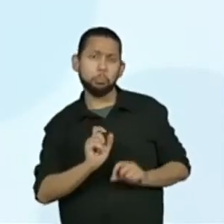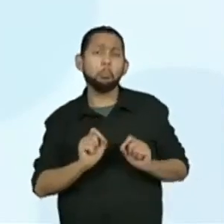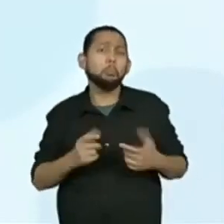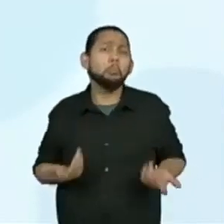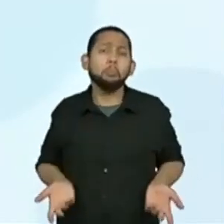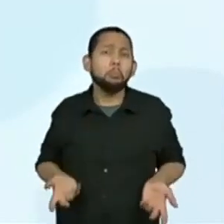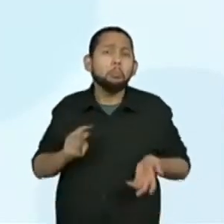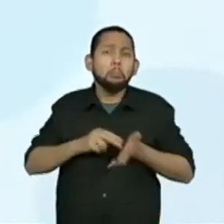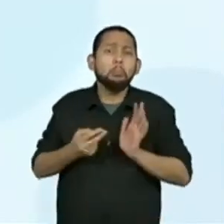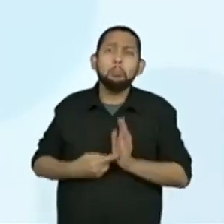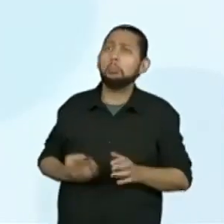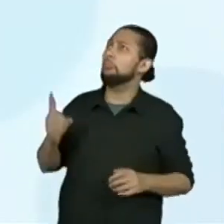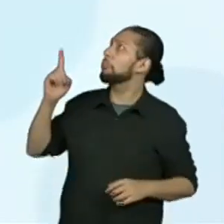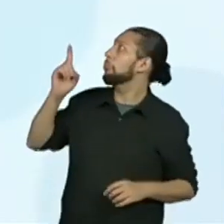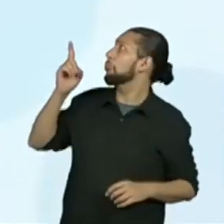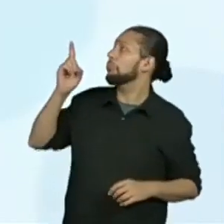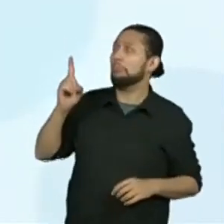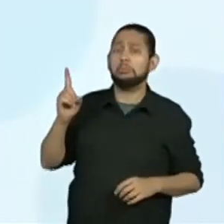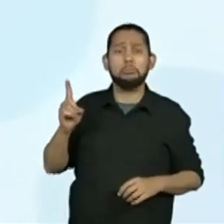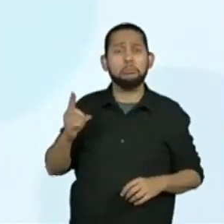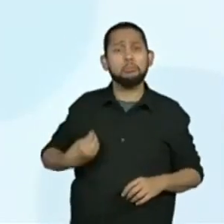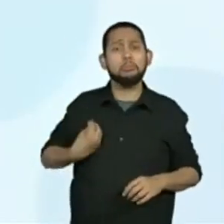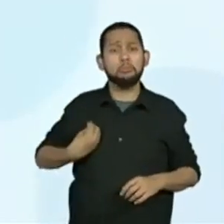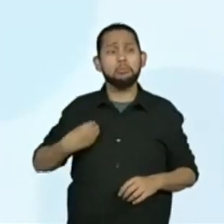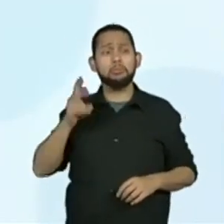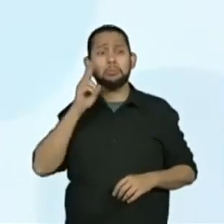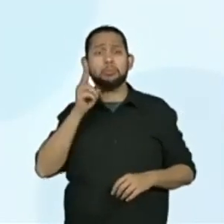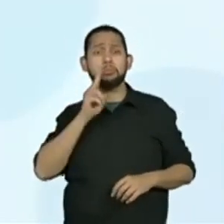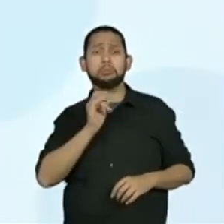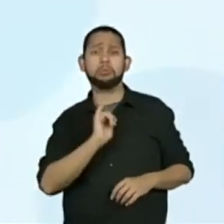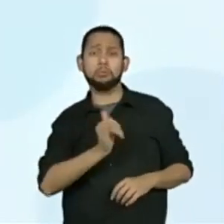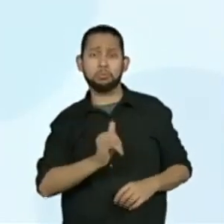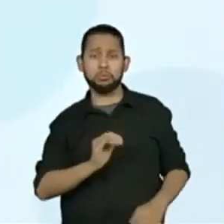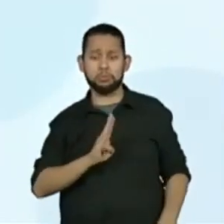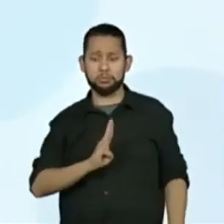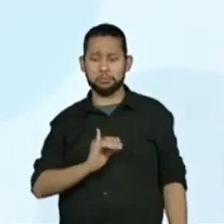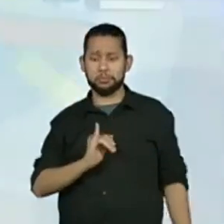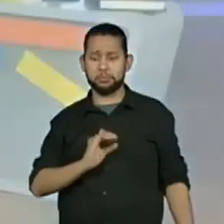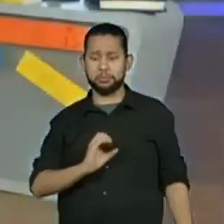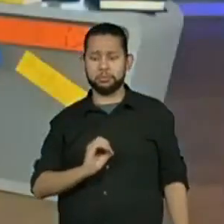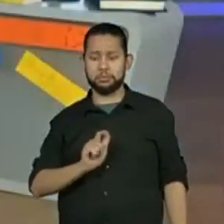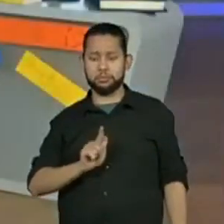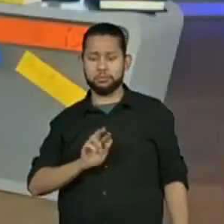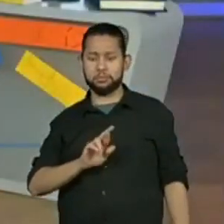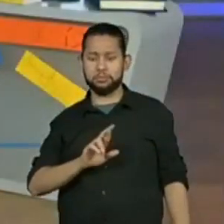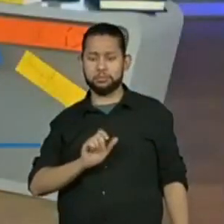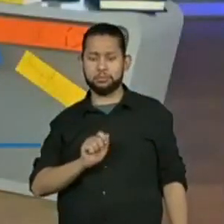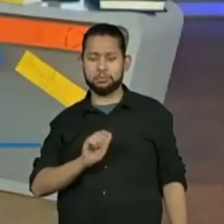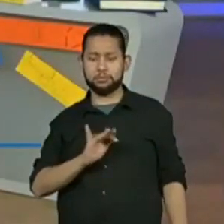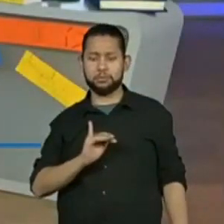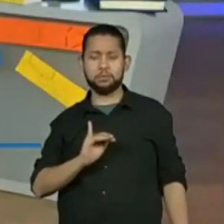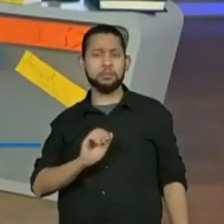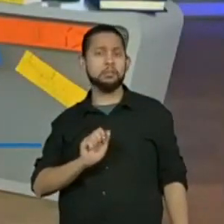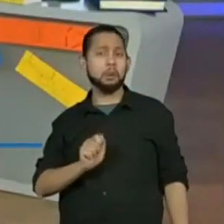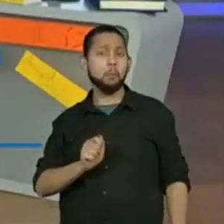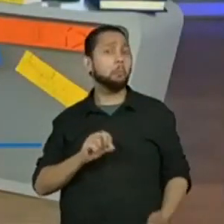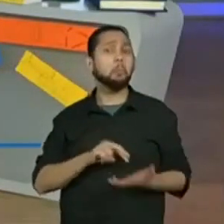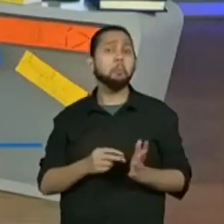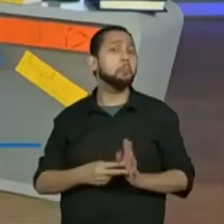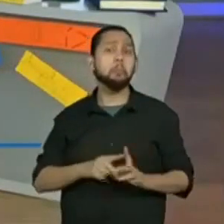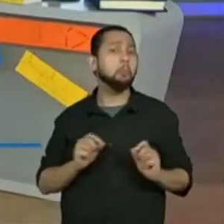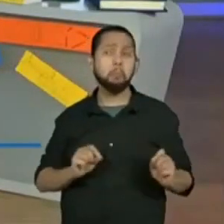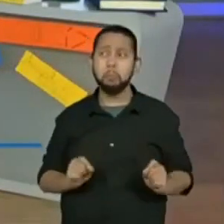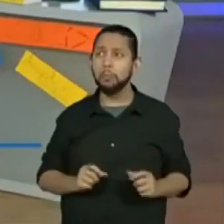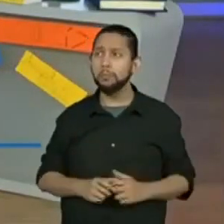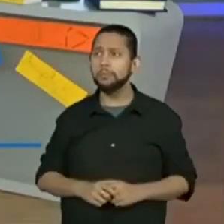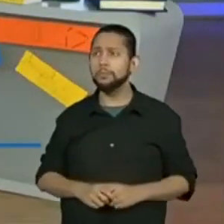gente? E o que é a biografia mesmo? Quero saber de vocês. Ó, já tem o povo falando assim. Olha,